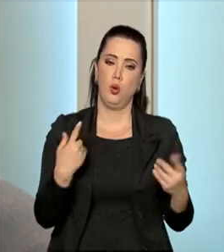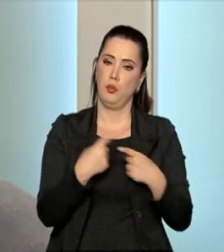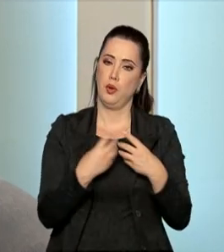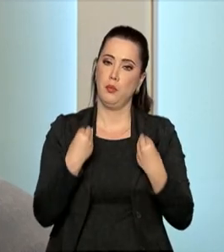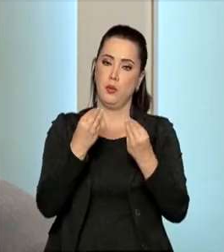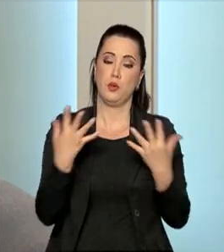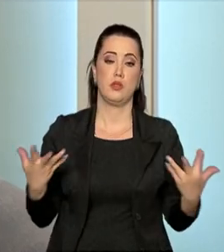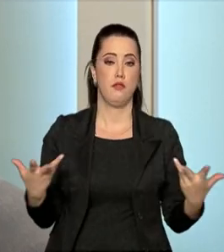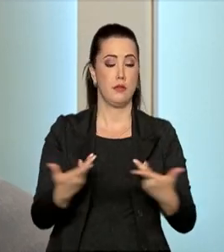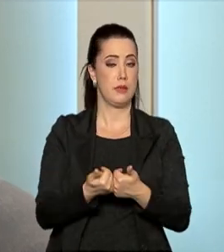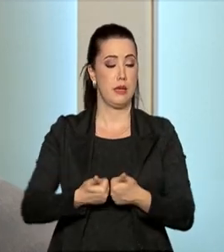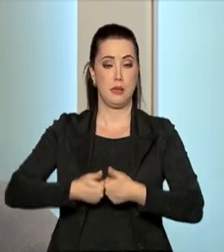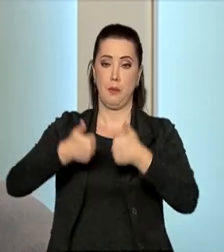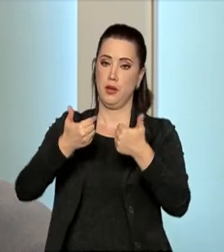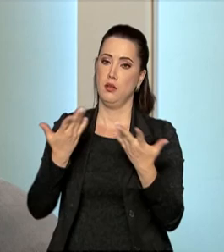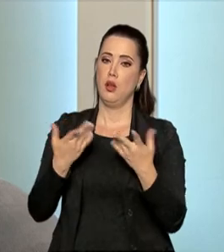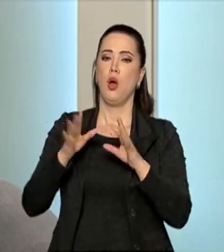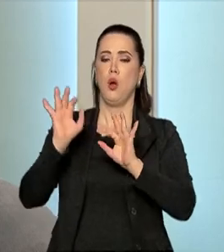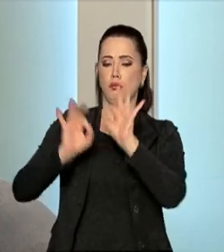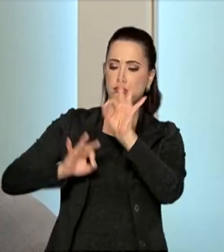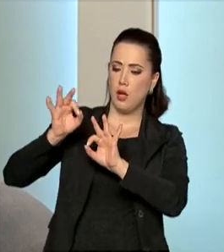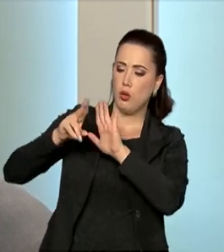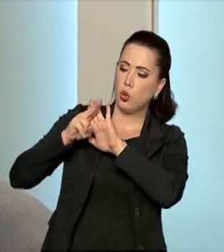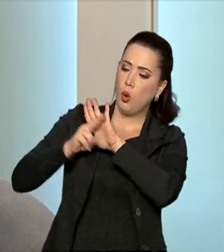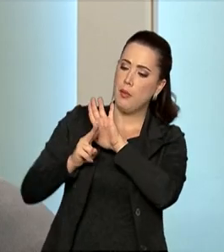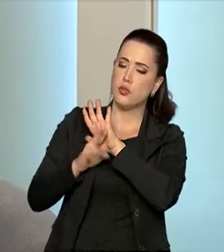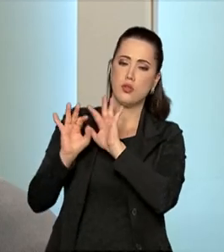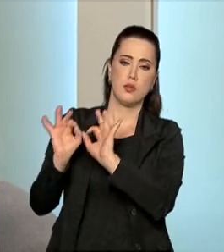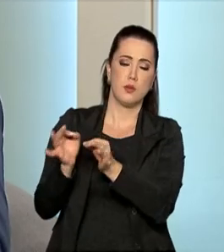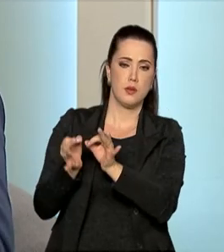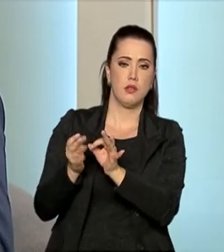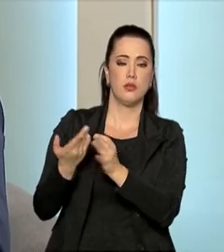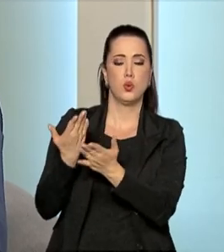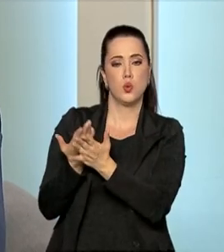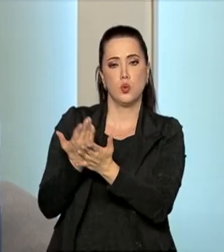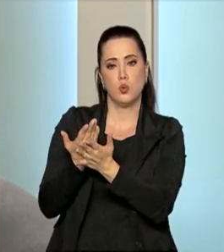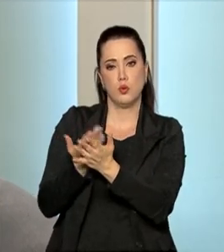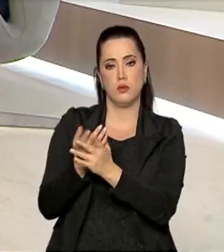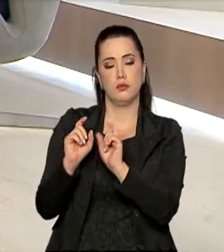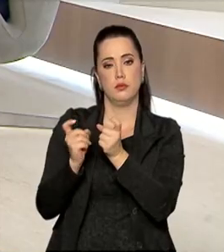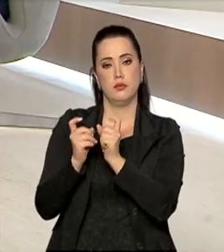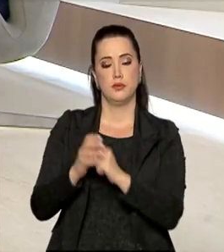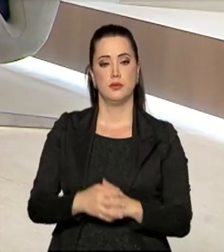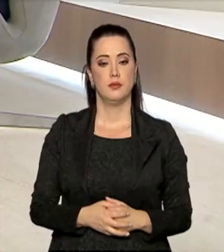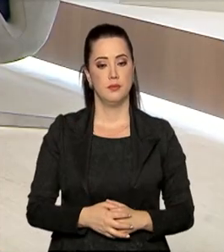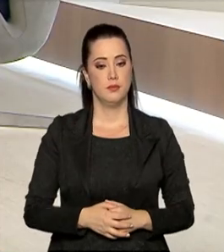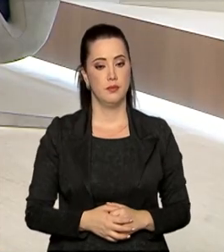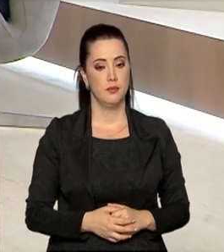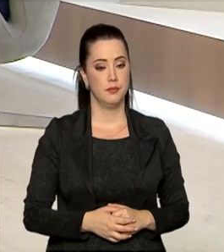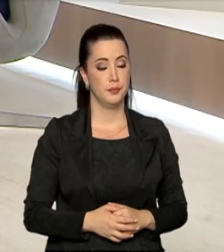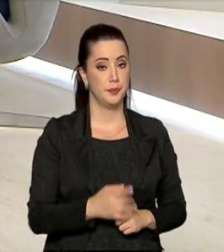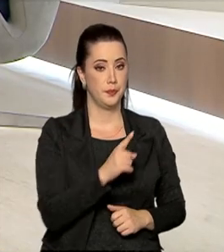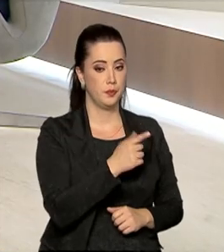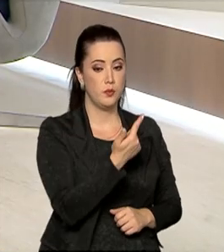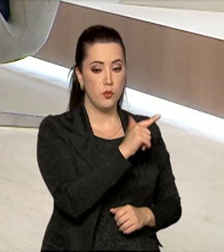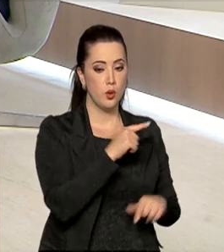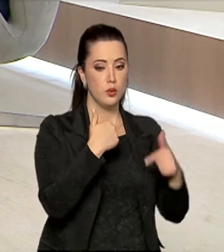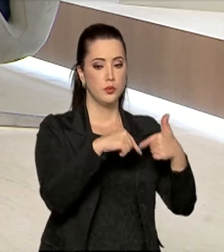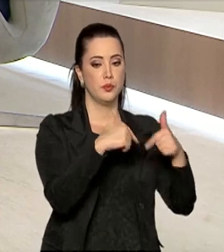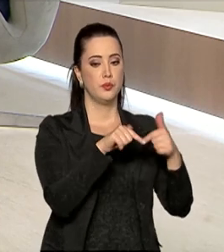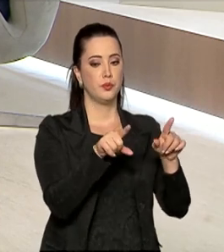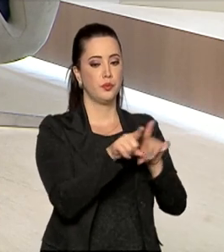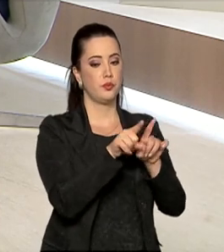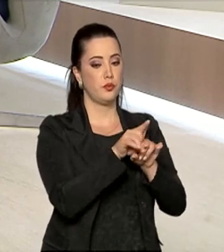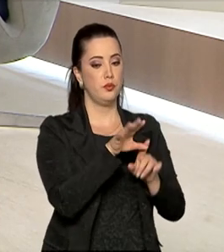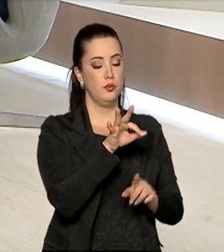formata o procedimento, o que facilita a análise da administração pública. Outra iniciativa